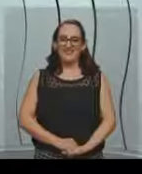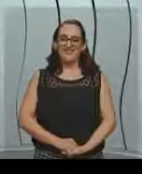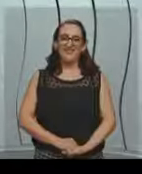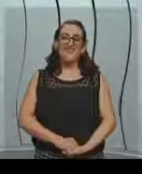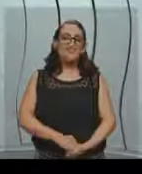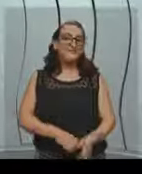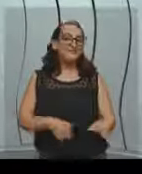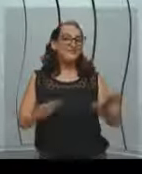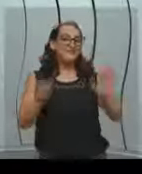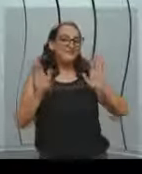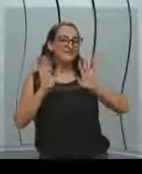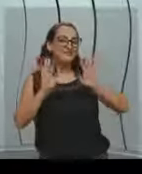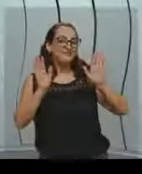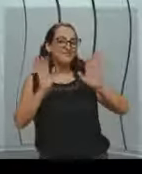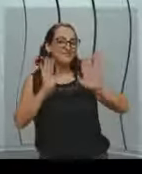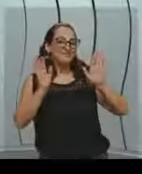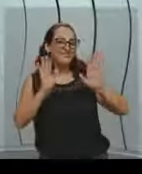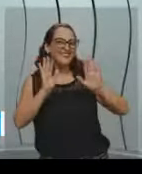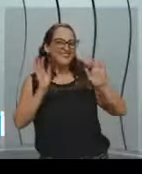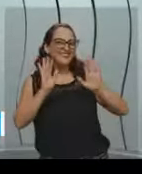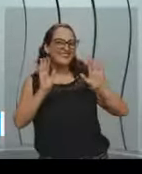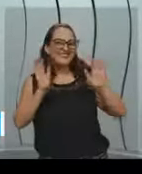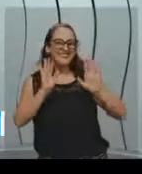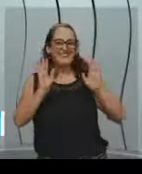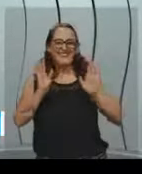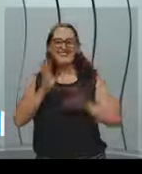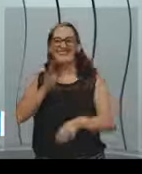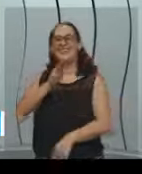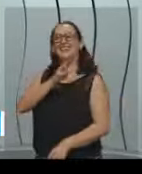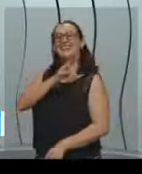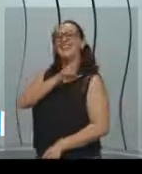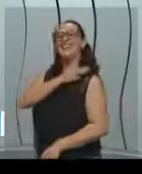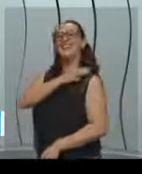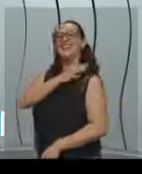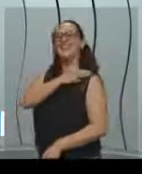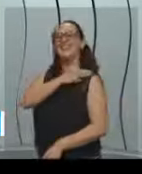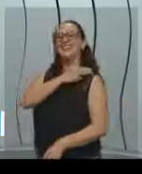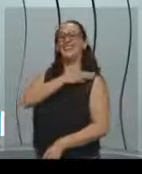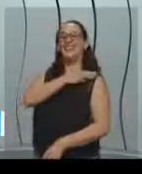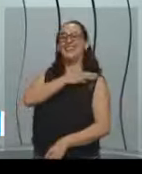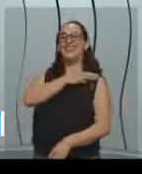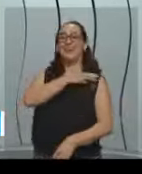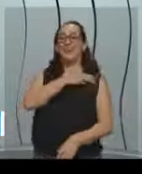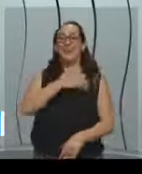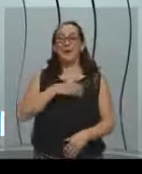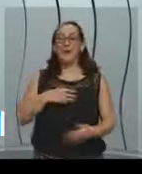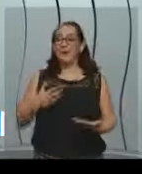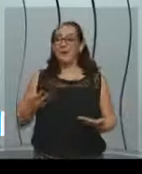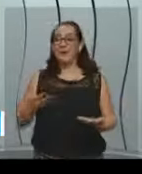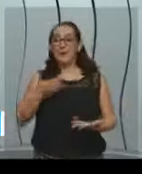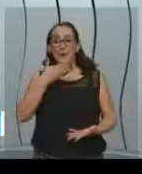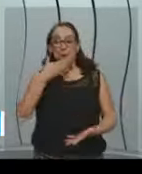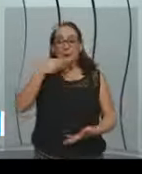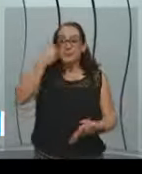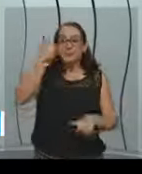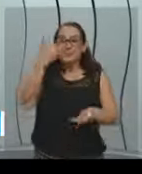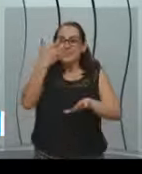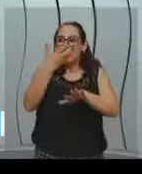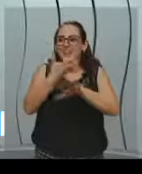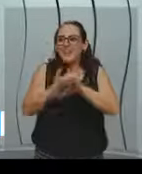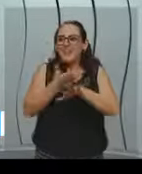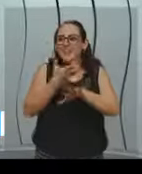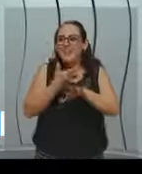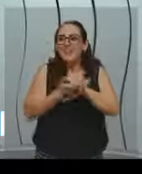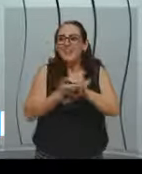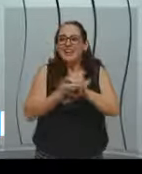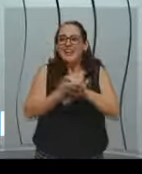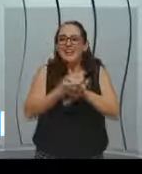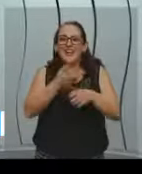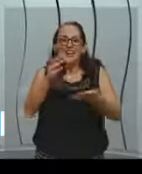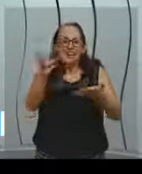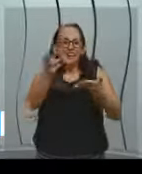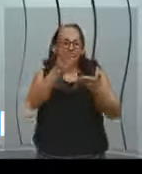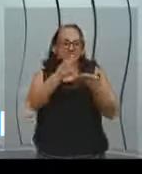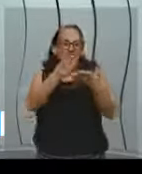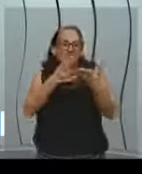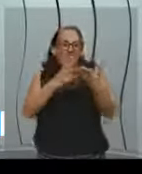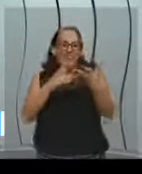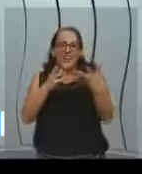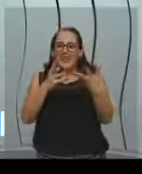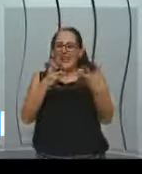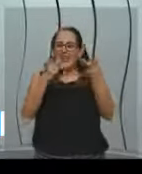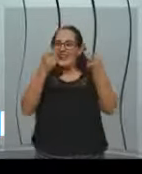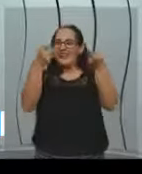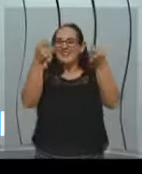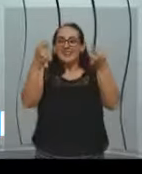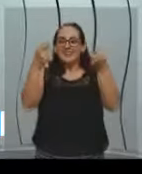Olá, terceirão! Olha quem chegou de novo, a melhor matéria do momento, arte! Vamos